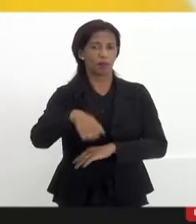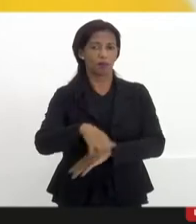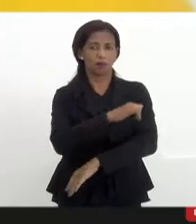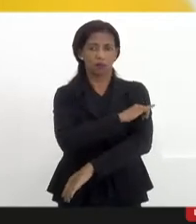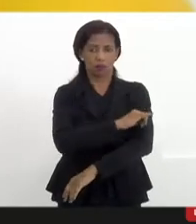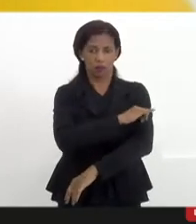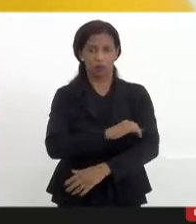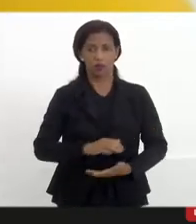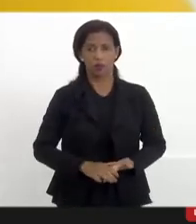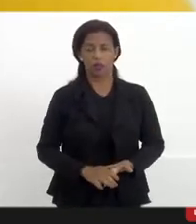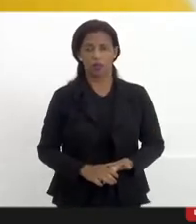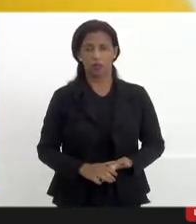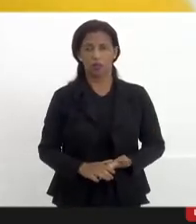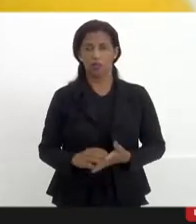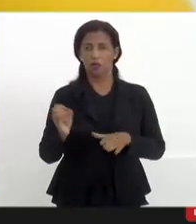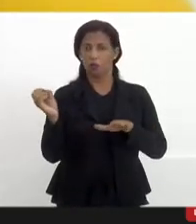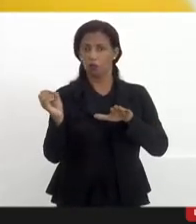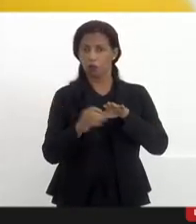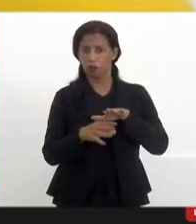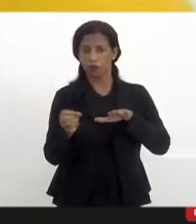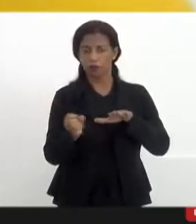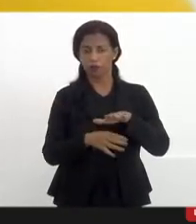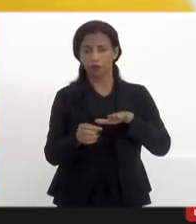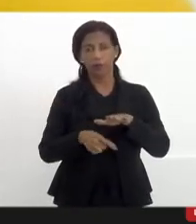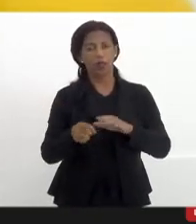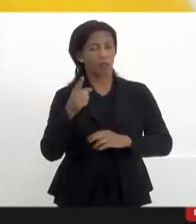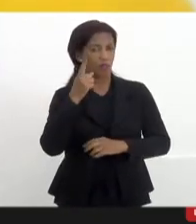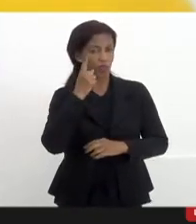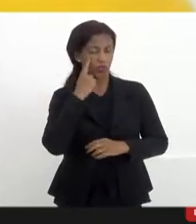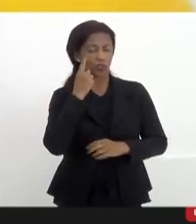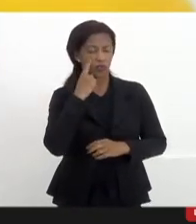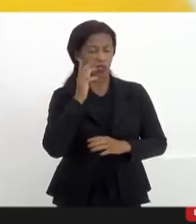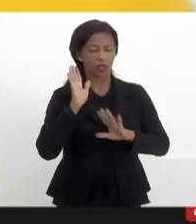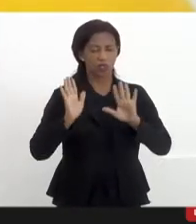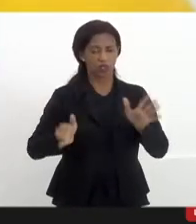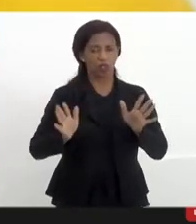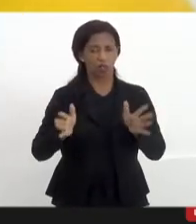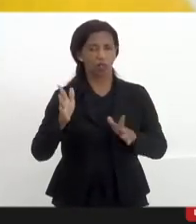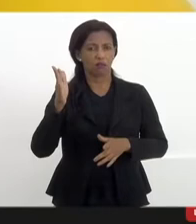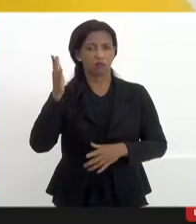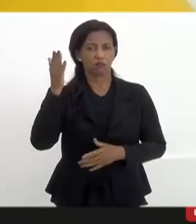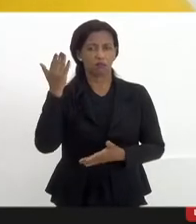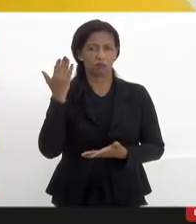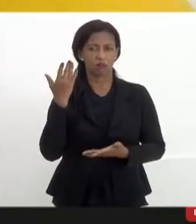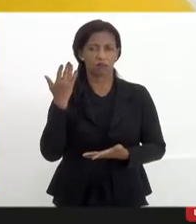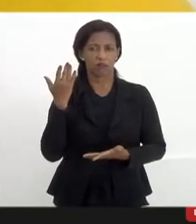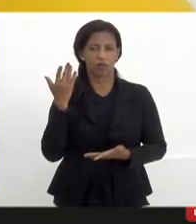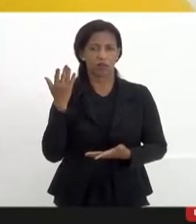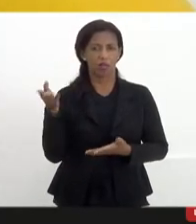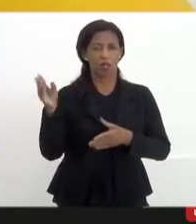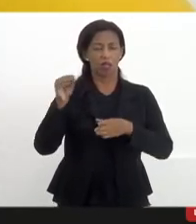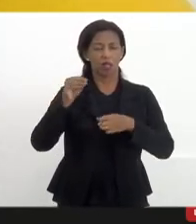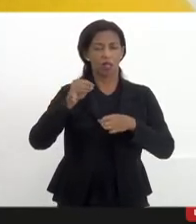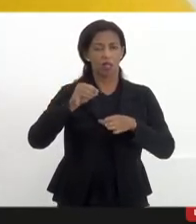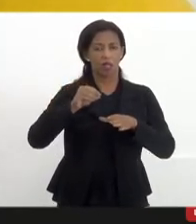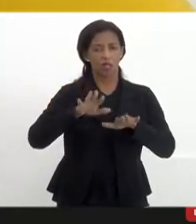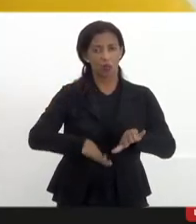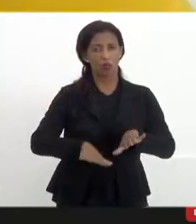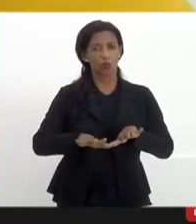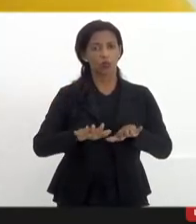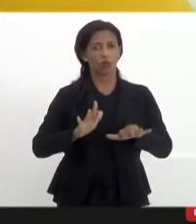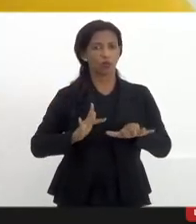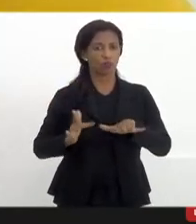e a sua aplicação. A gente tem essa previsão da inclusão digital das escolas